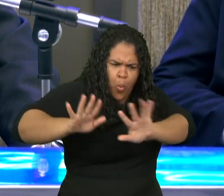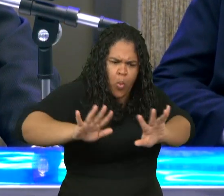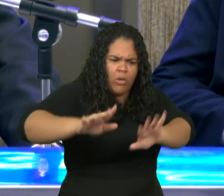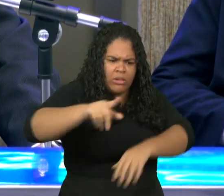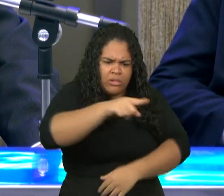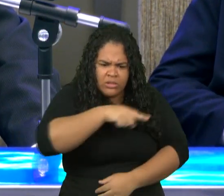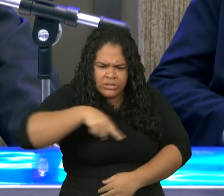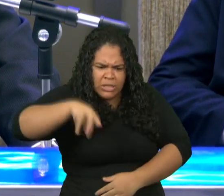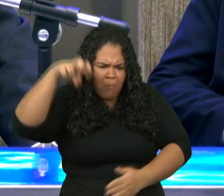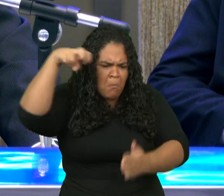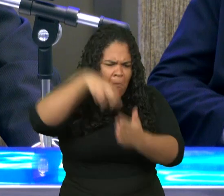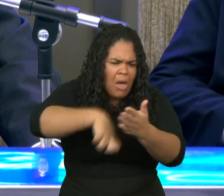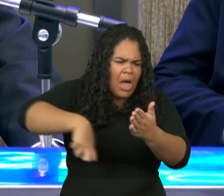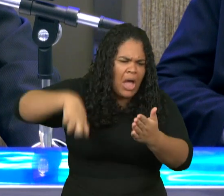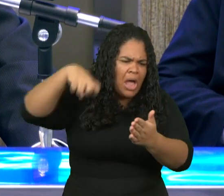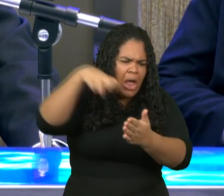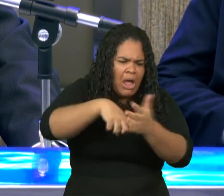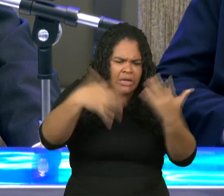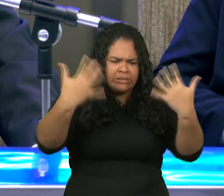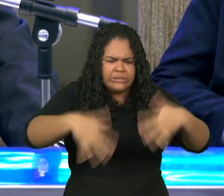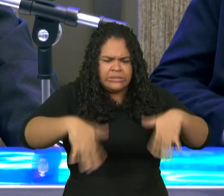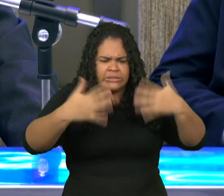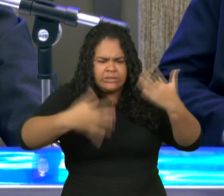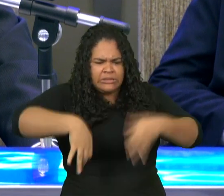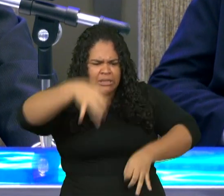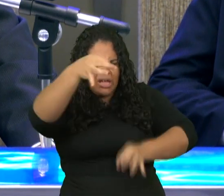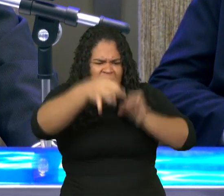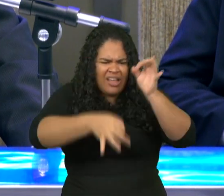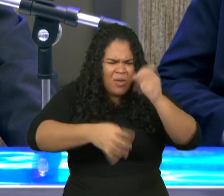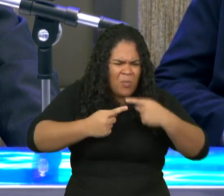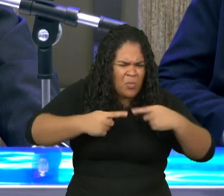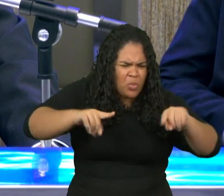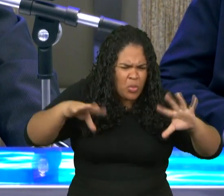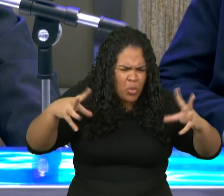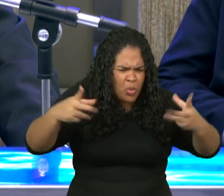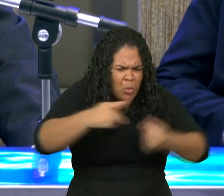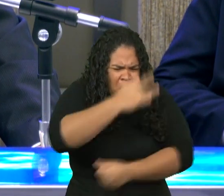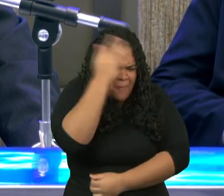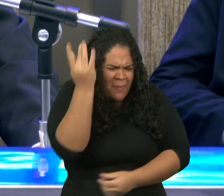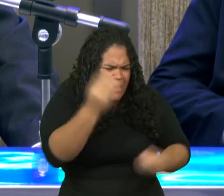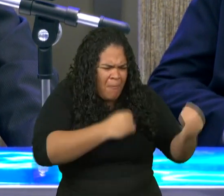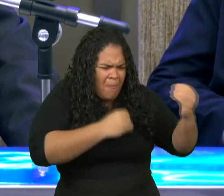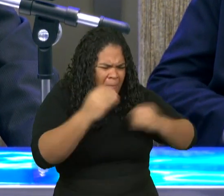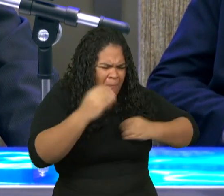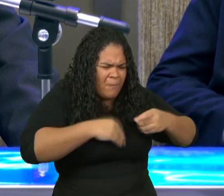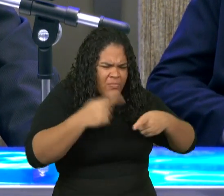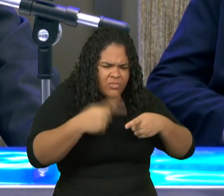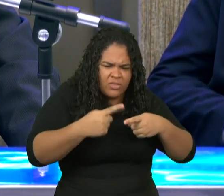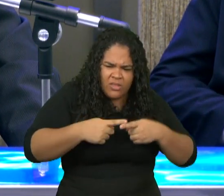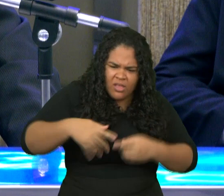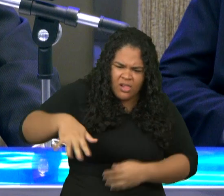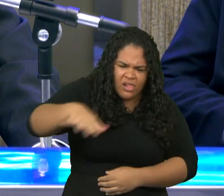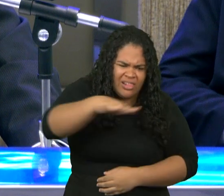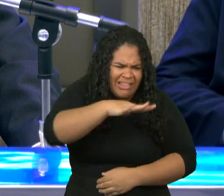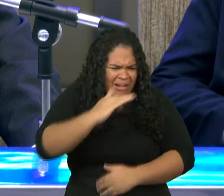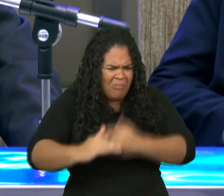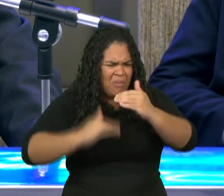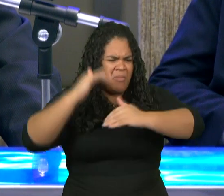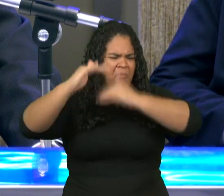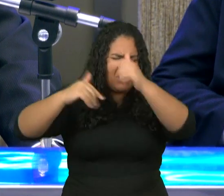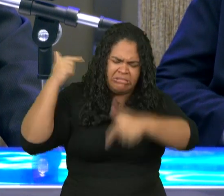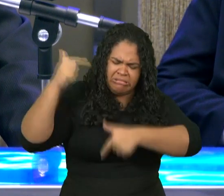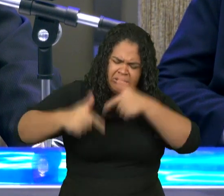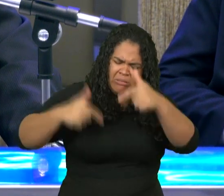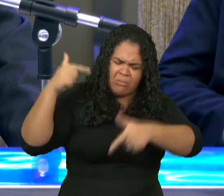condenar dentre eles todos os ímpios, por todas as suas obras de impiedade